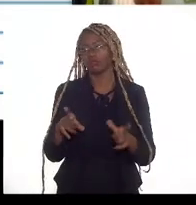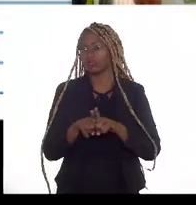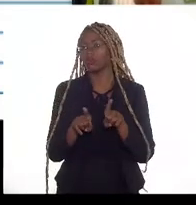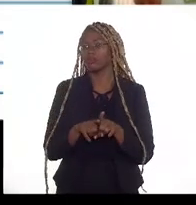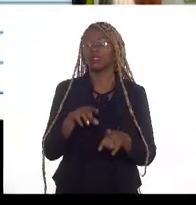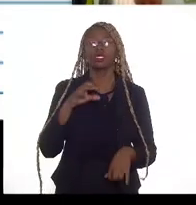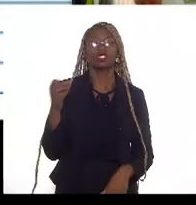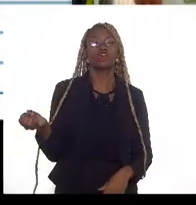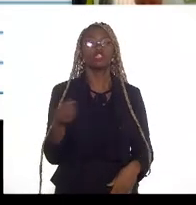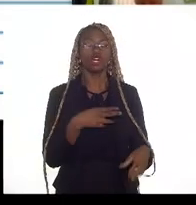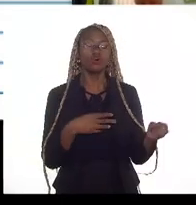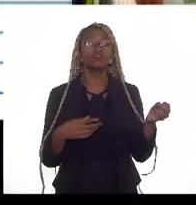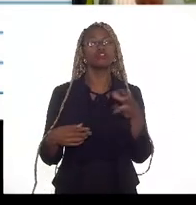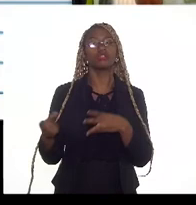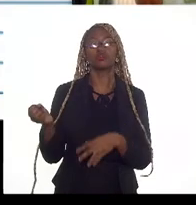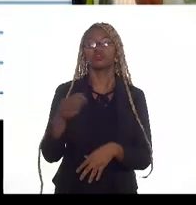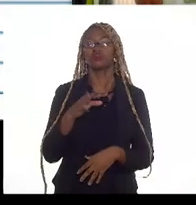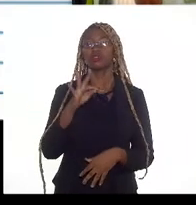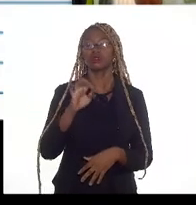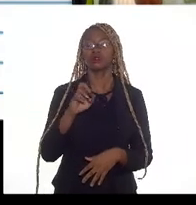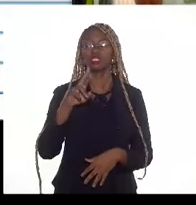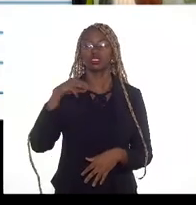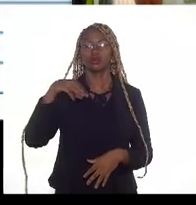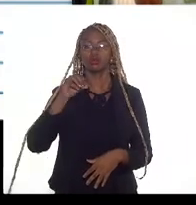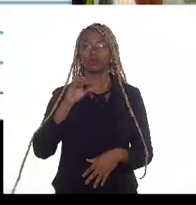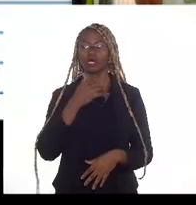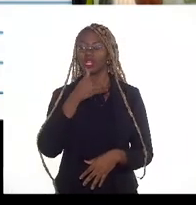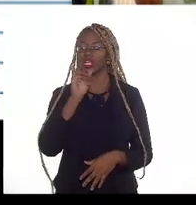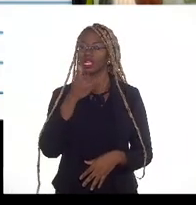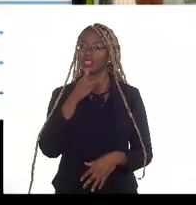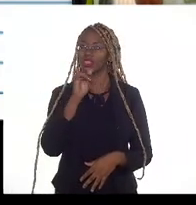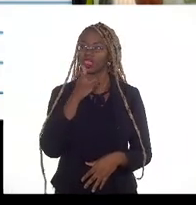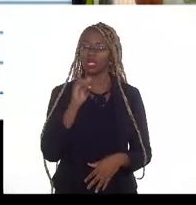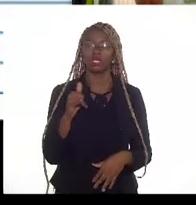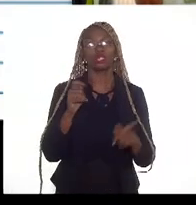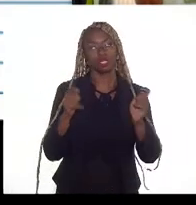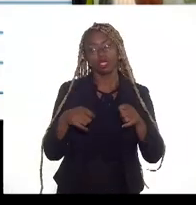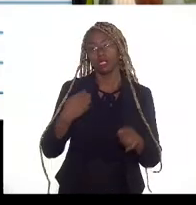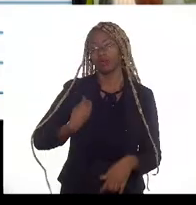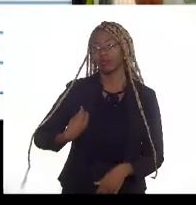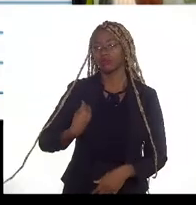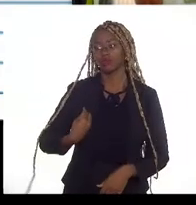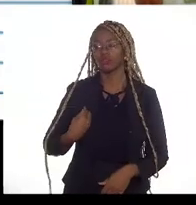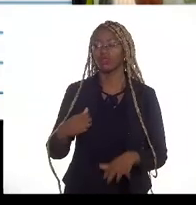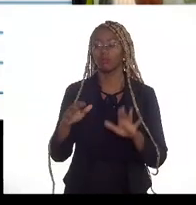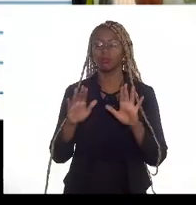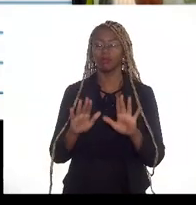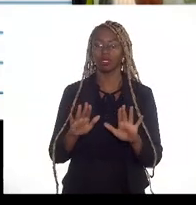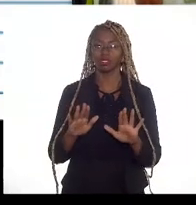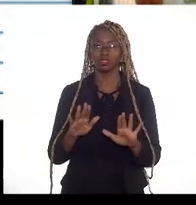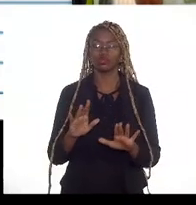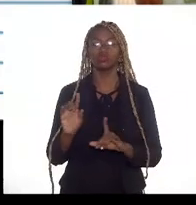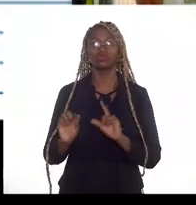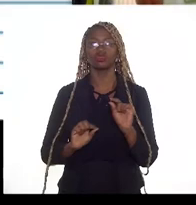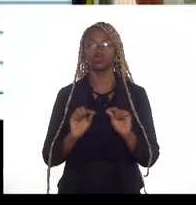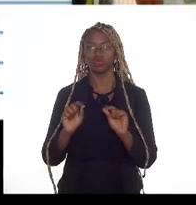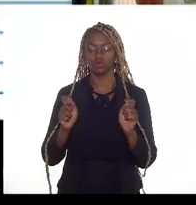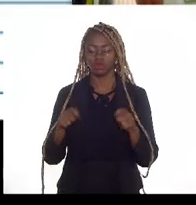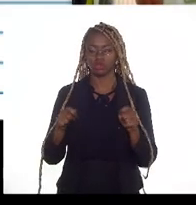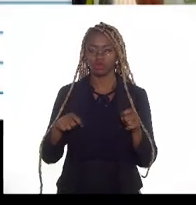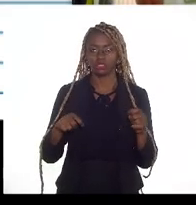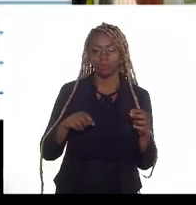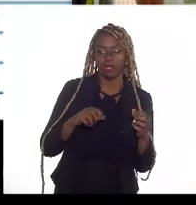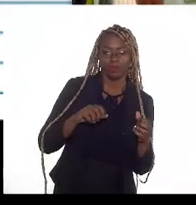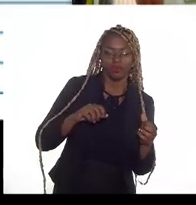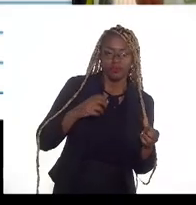novas termoelétricas que possam absorver essa demanda também. Isso pode existir, o que tem que ser desenvolvido para isso